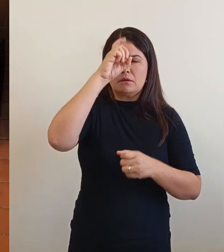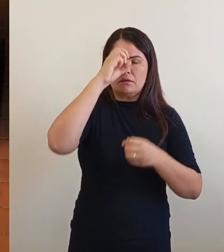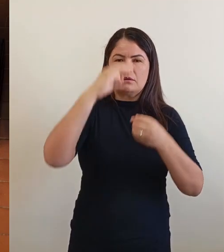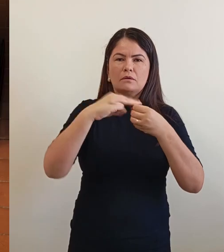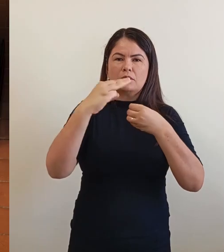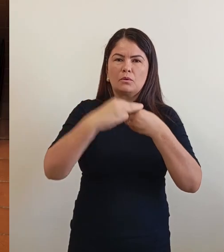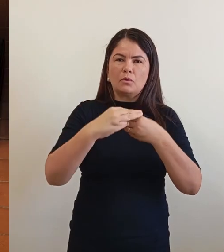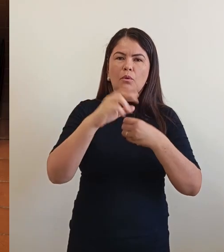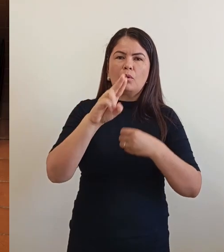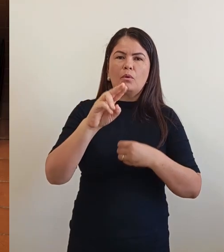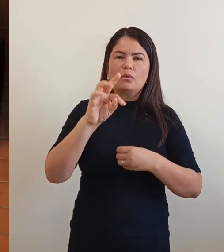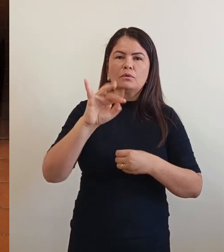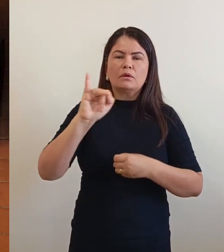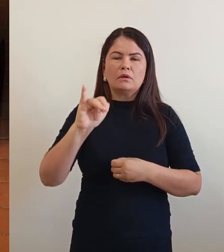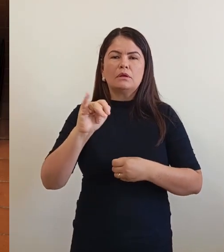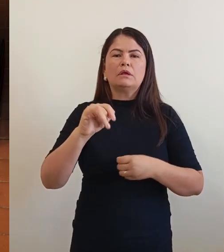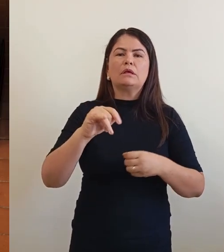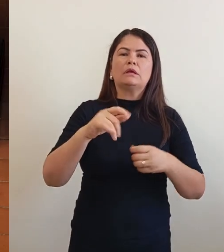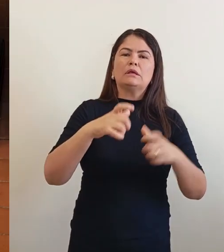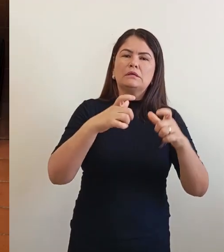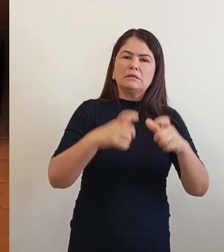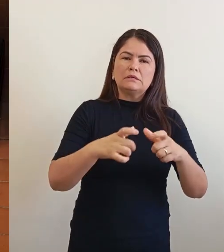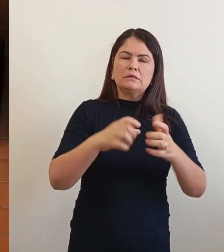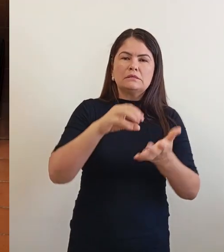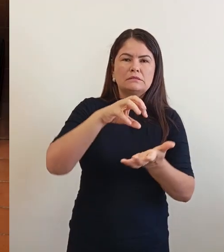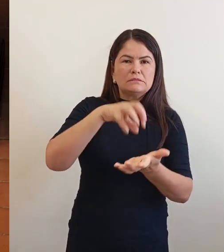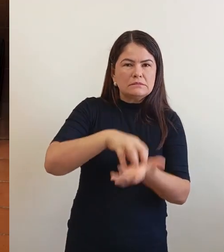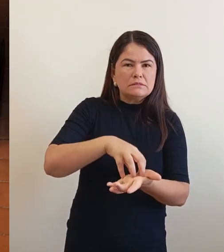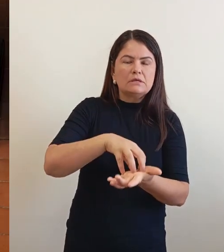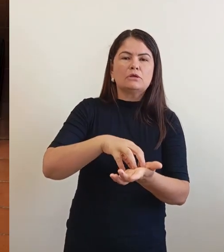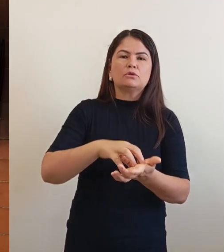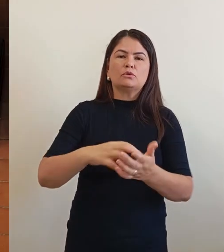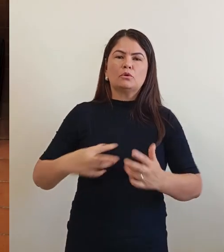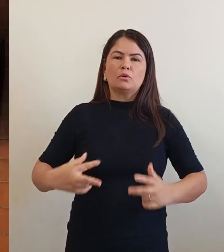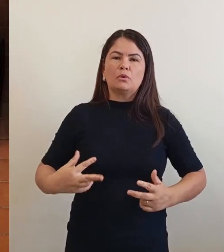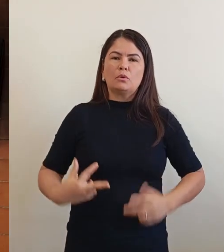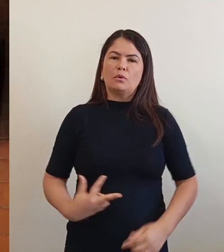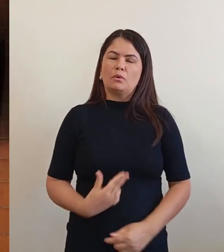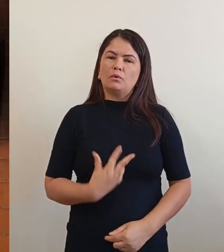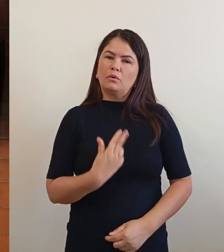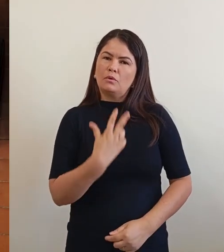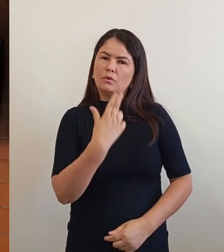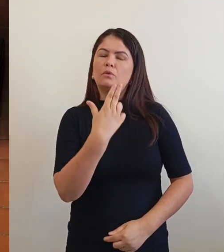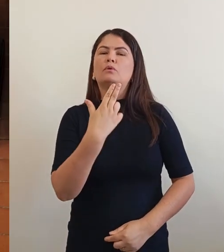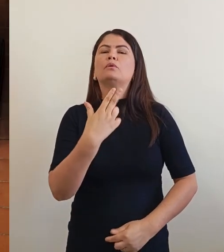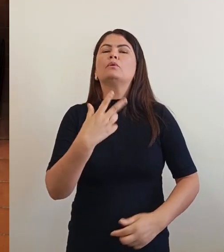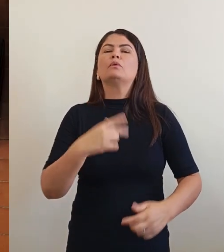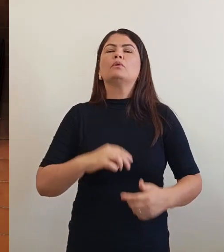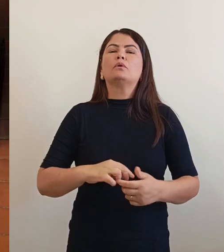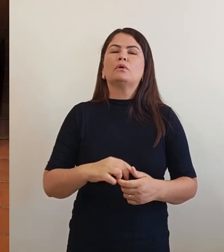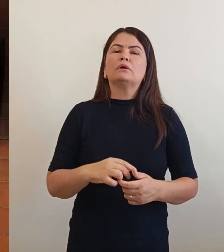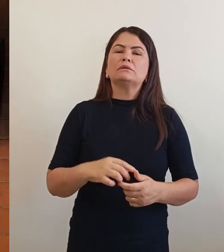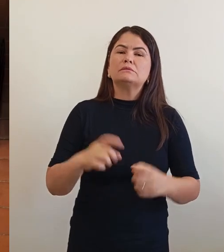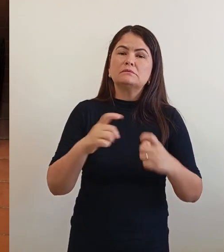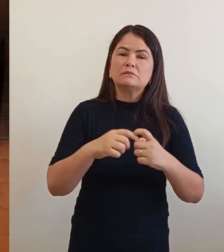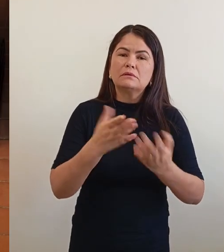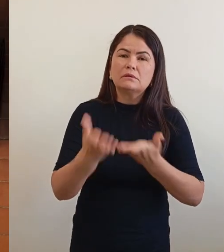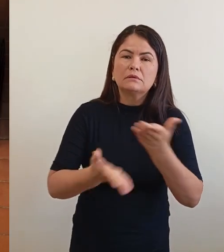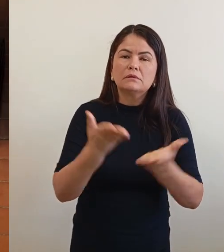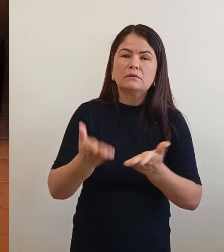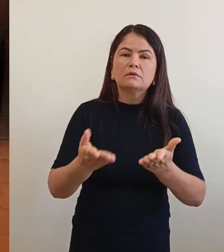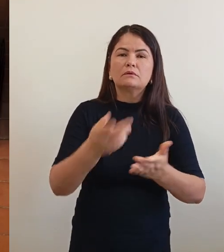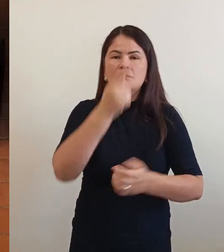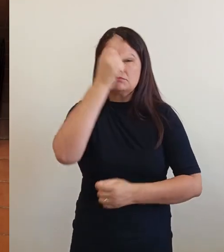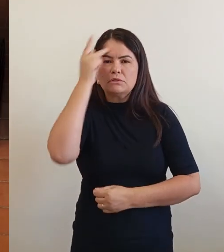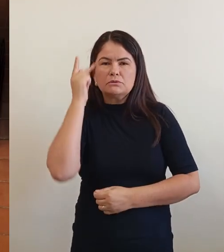dedicando as pessoas do nosso município. Vamos ao bloco final, que trata da organização